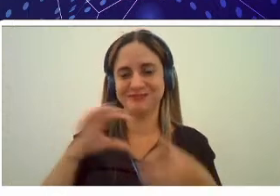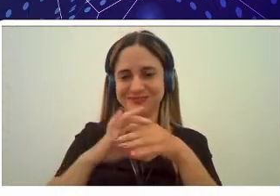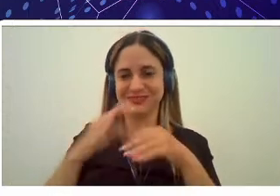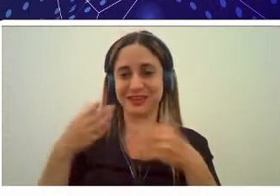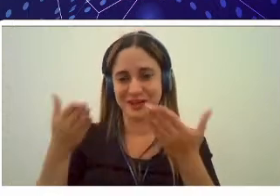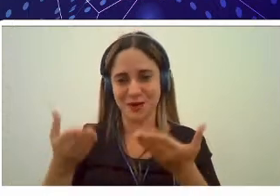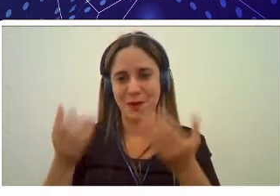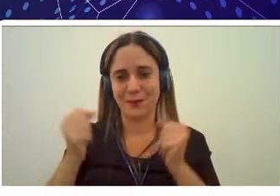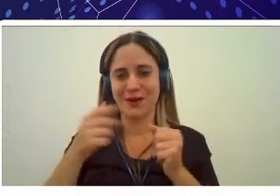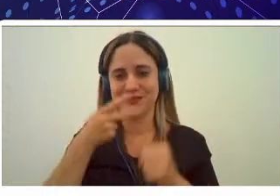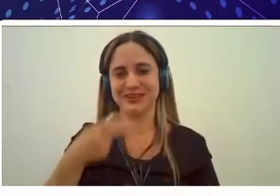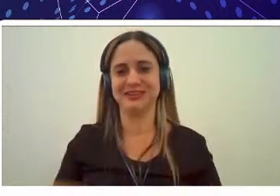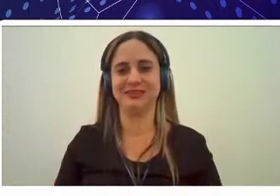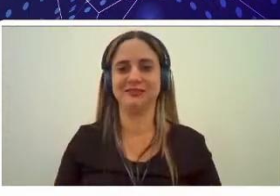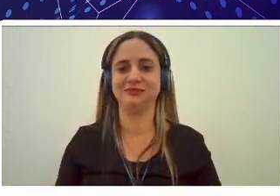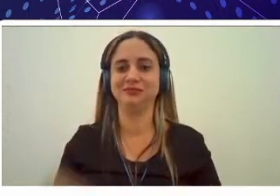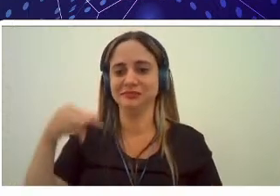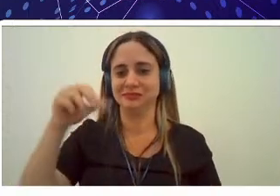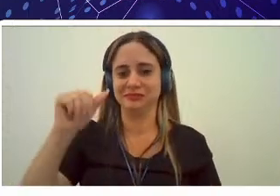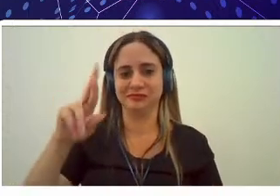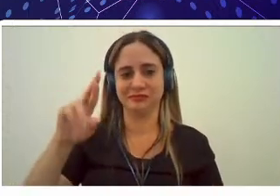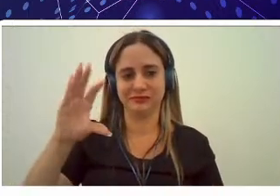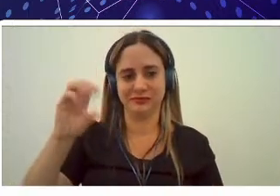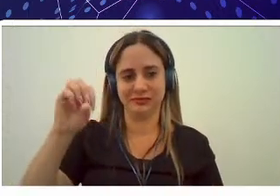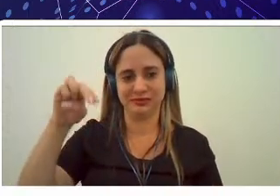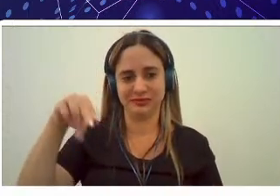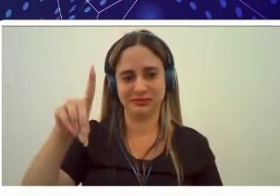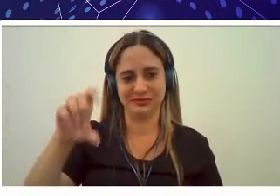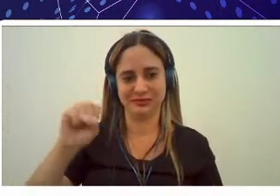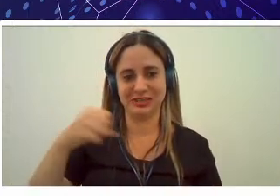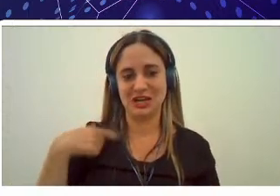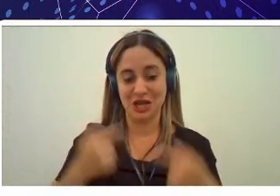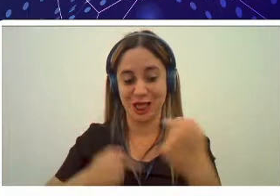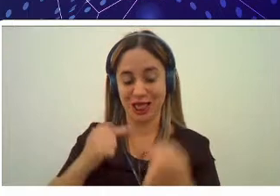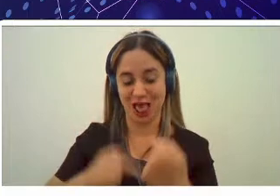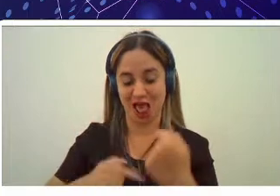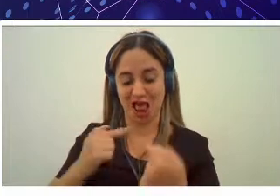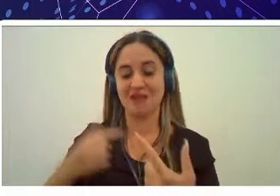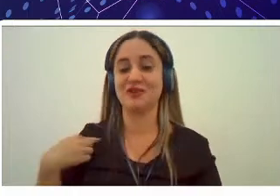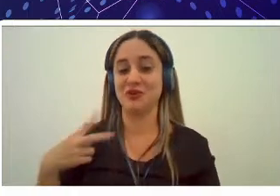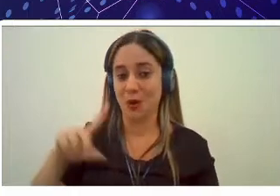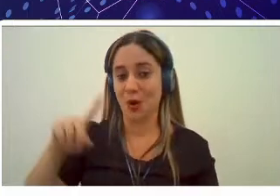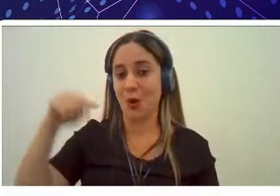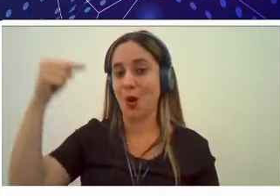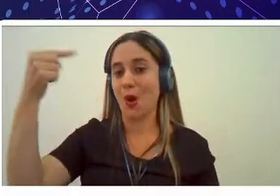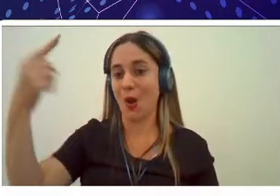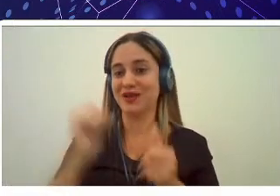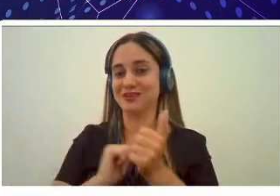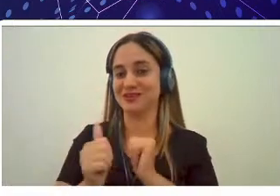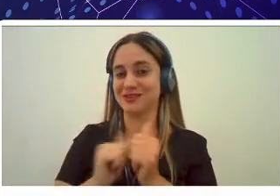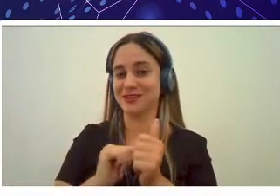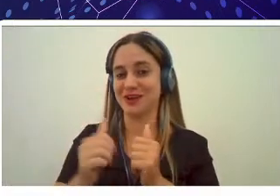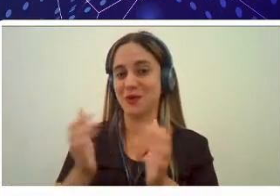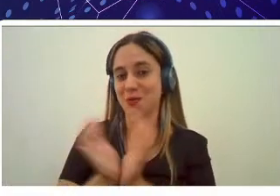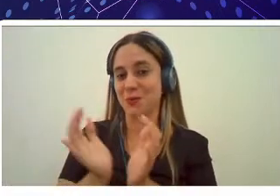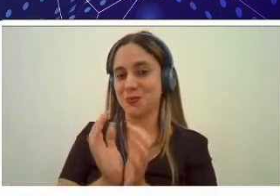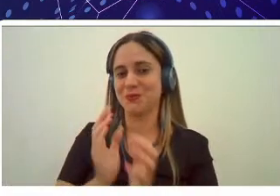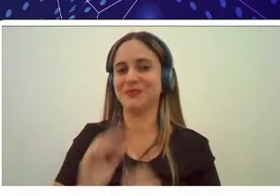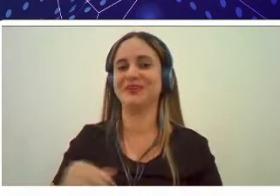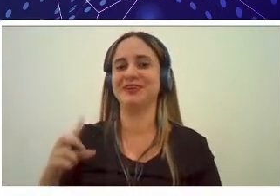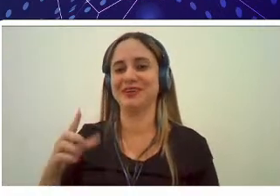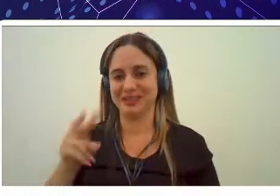olha eu Marcondes eu vou repassar esse desafio seu as nossas outras atléticas da universidade